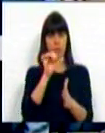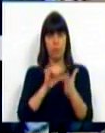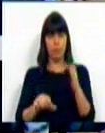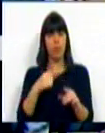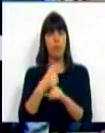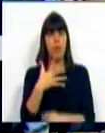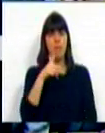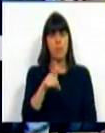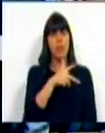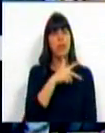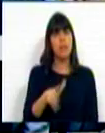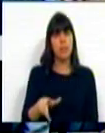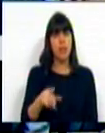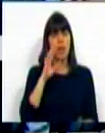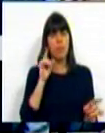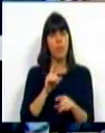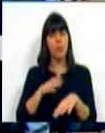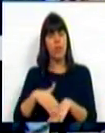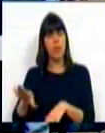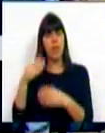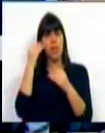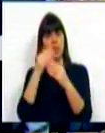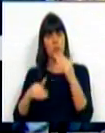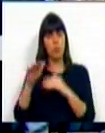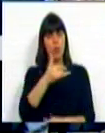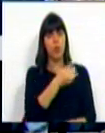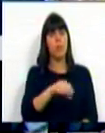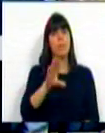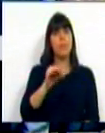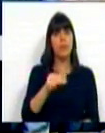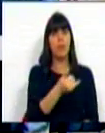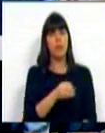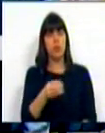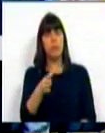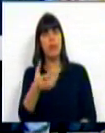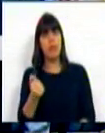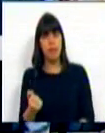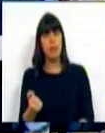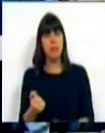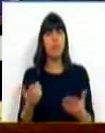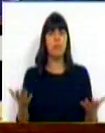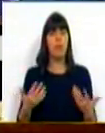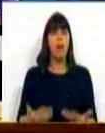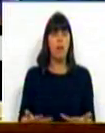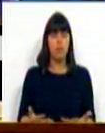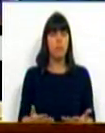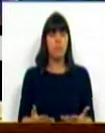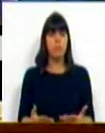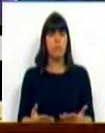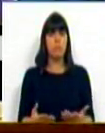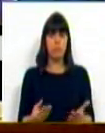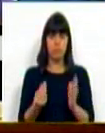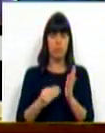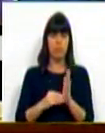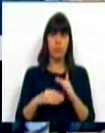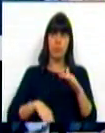abandonaram 1.100 docentes no ensino superior em 2010 e 2015. E, por isso, agora, ao pôr